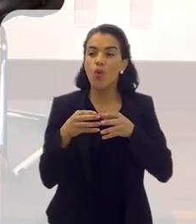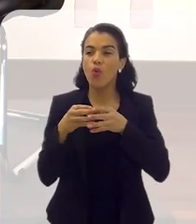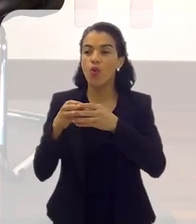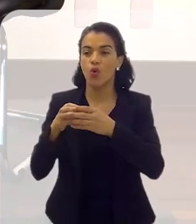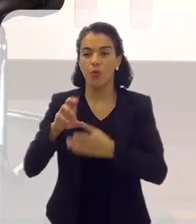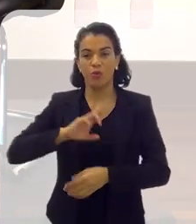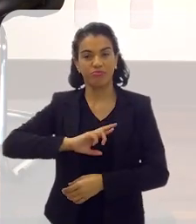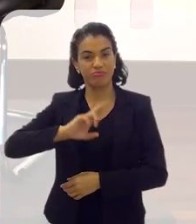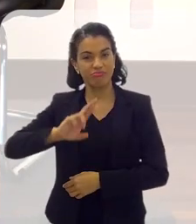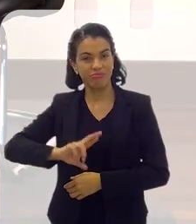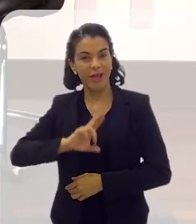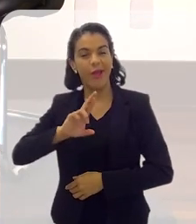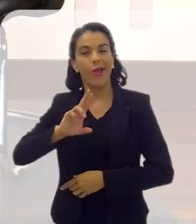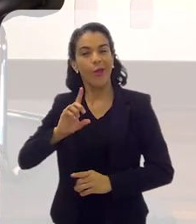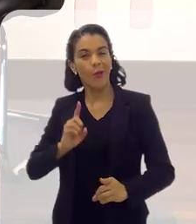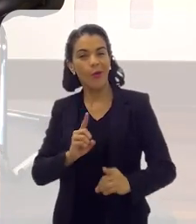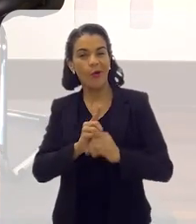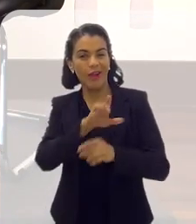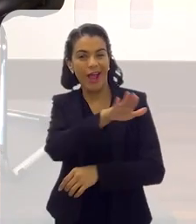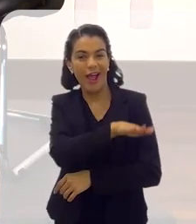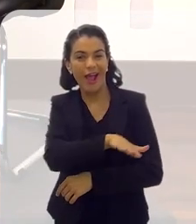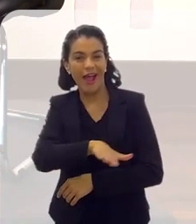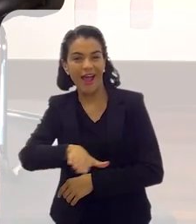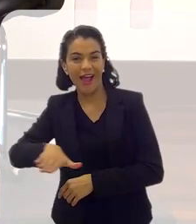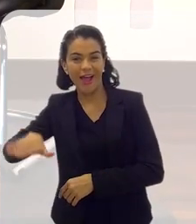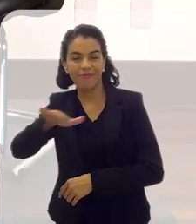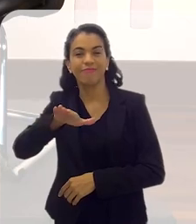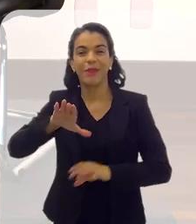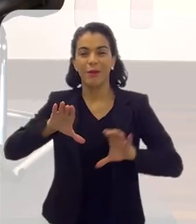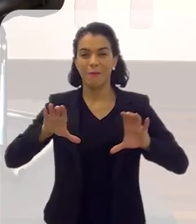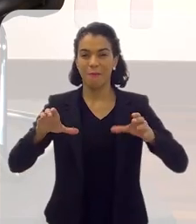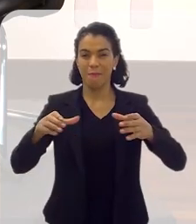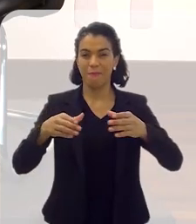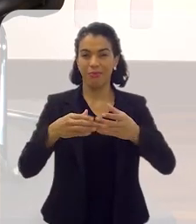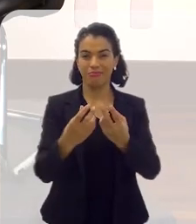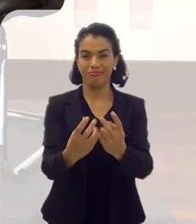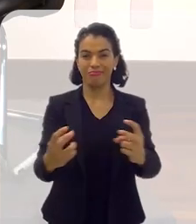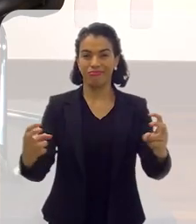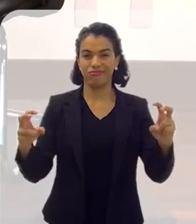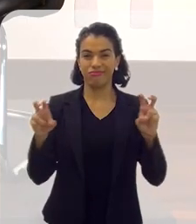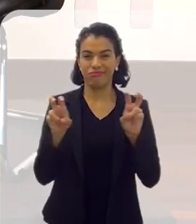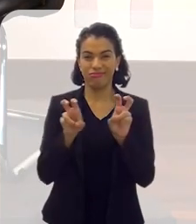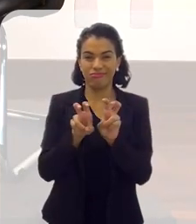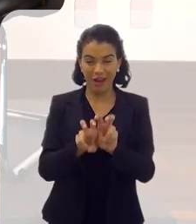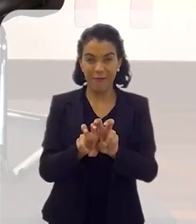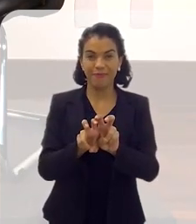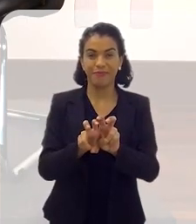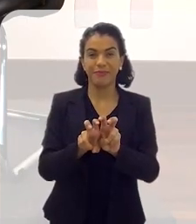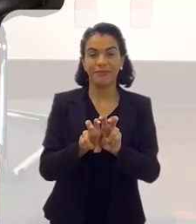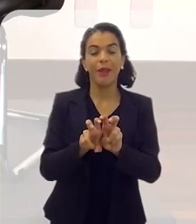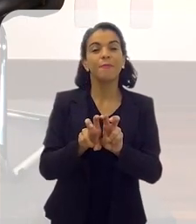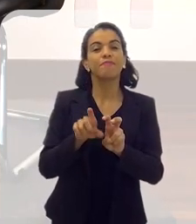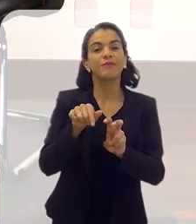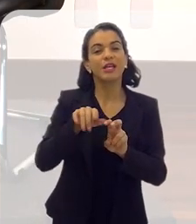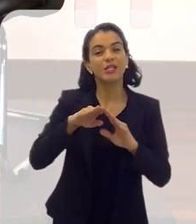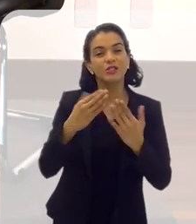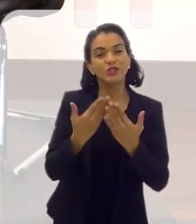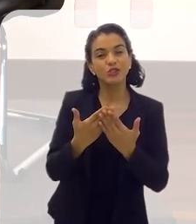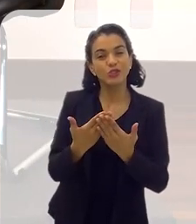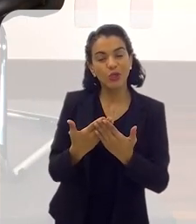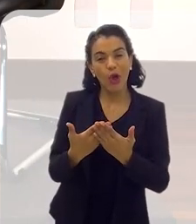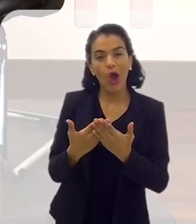grupos religiosos, ao encontro das crianças. Pega aquela área da CRE, pega todas as crianças, aquelas escolas